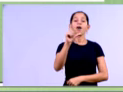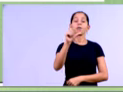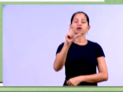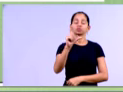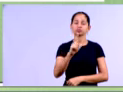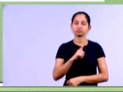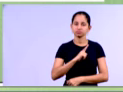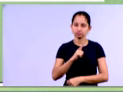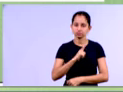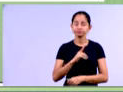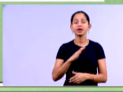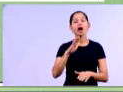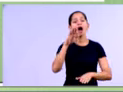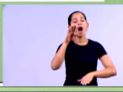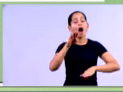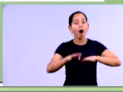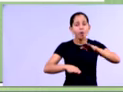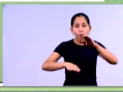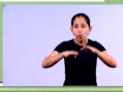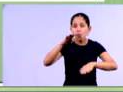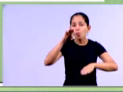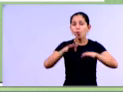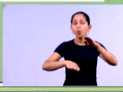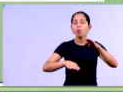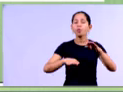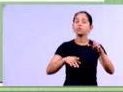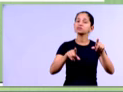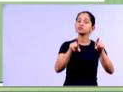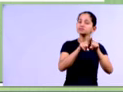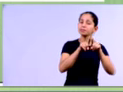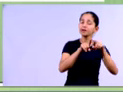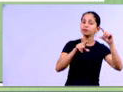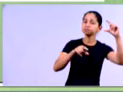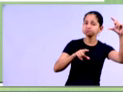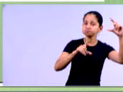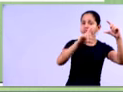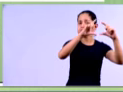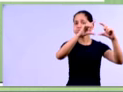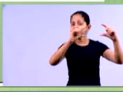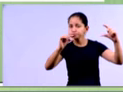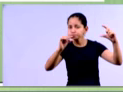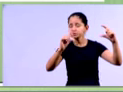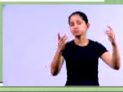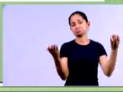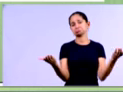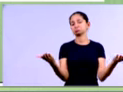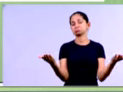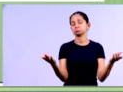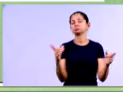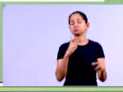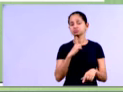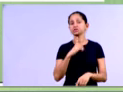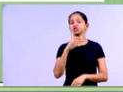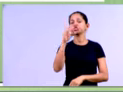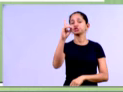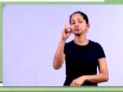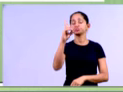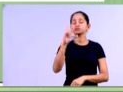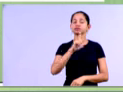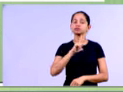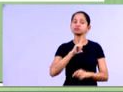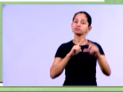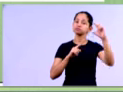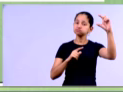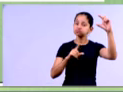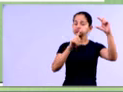mas tiveram contas aí nesse DRE que diminuíram também, né, por exemplo, a despesa financeira, ó, a despesa financeira diminuiu,